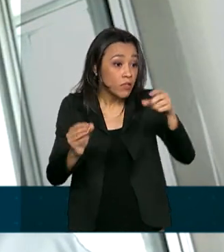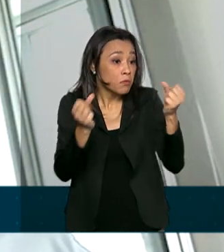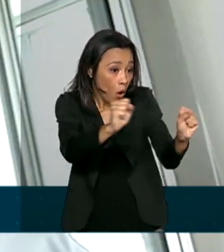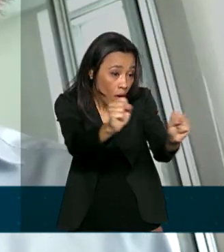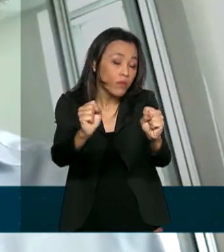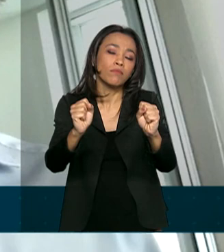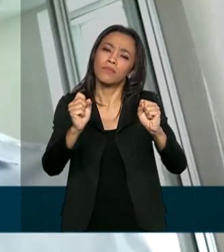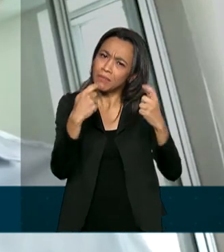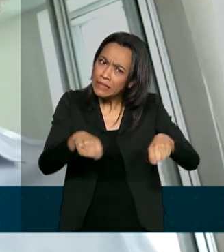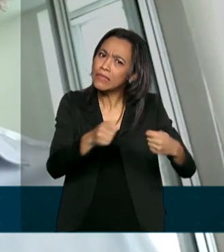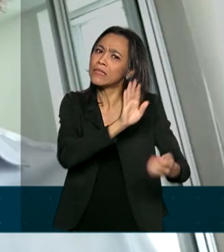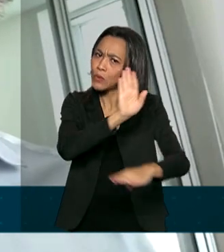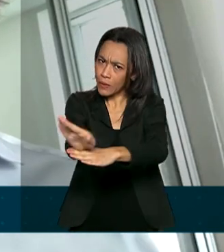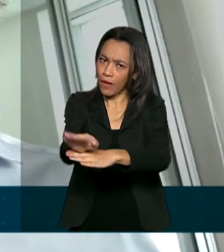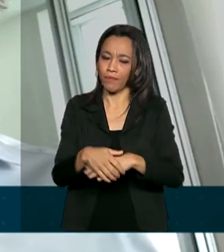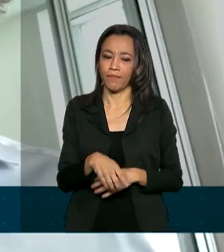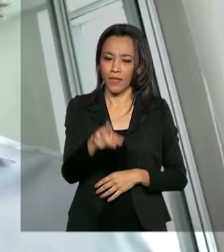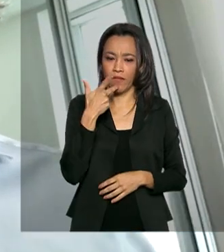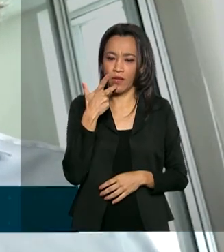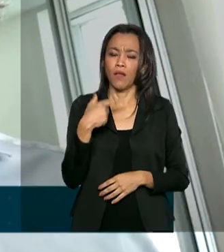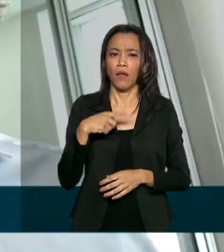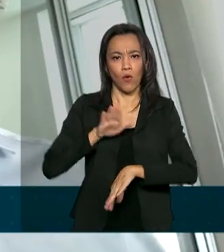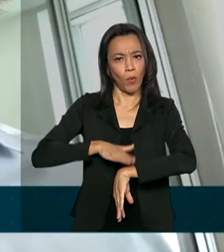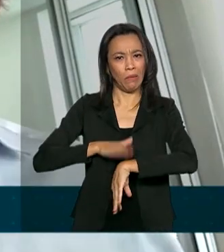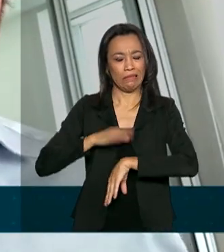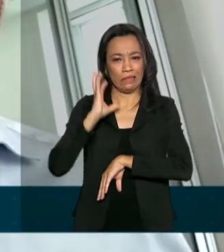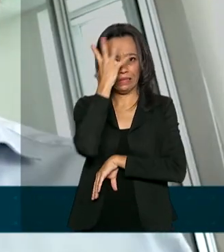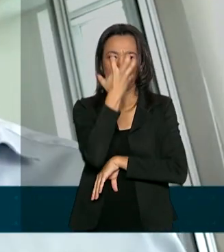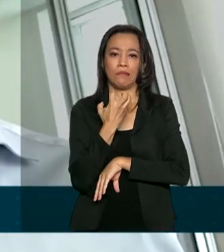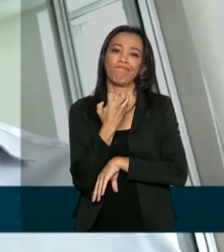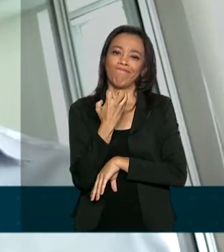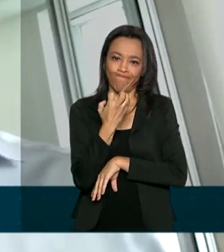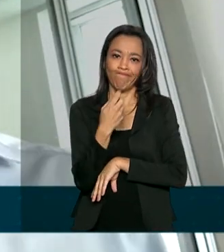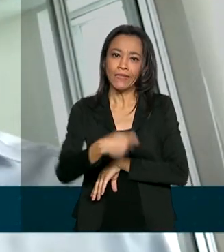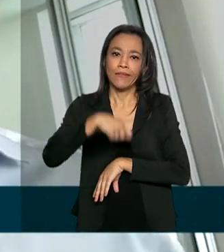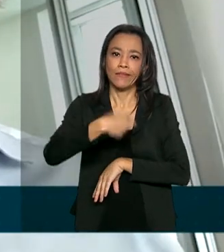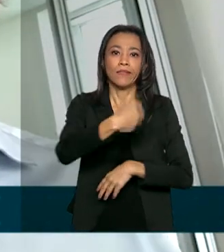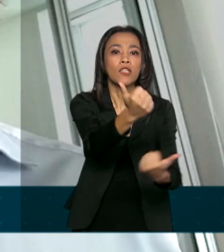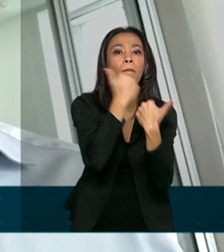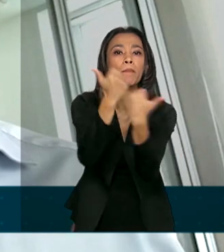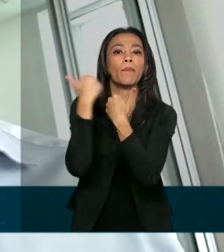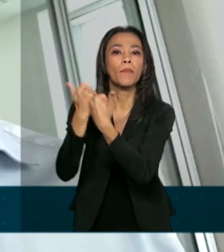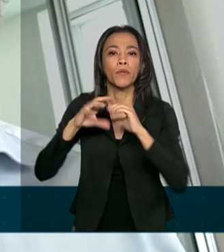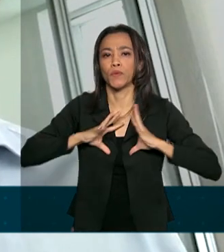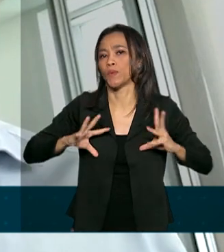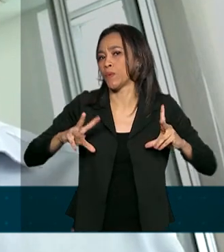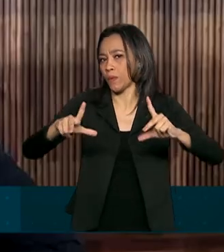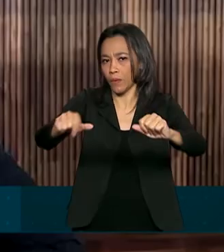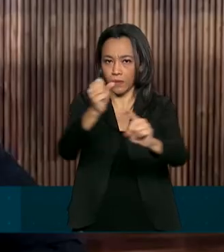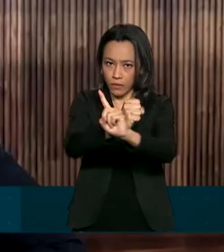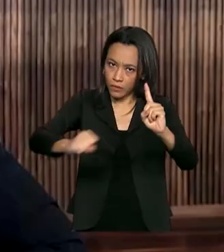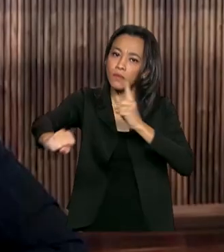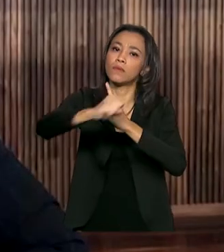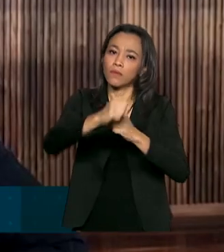devem ajudar. É um momento muito sério que precisa da cooperação de todas as partes da sociedade.